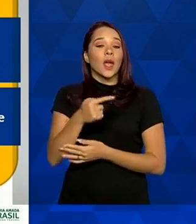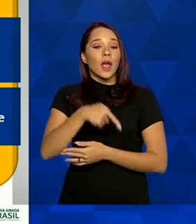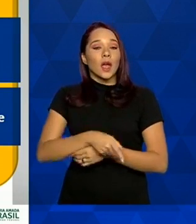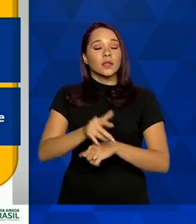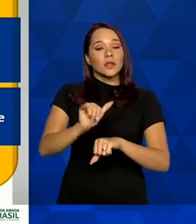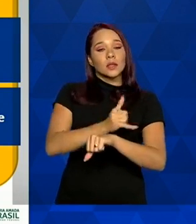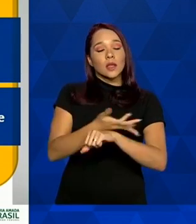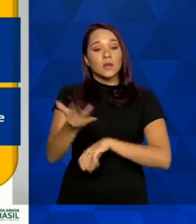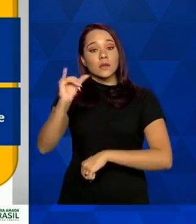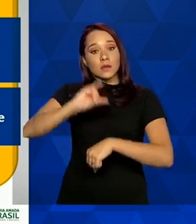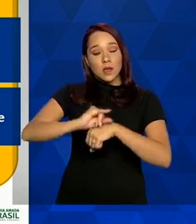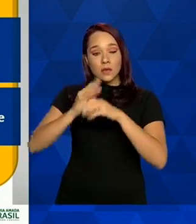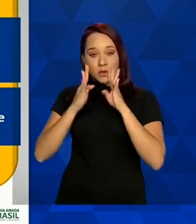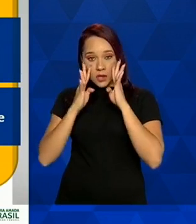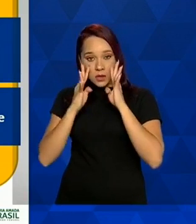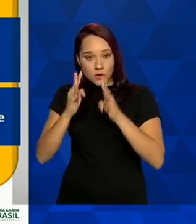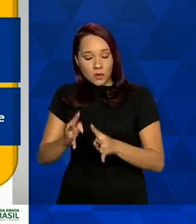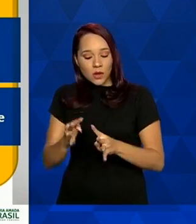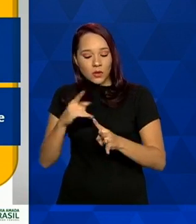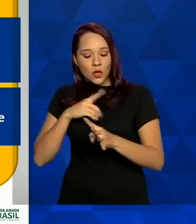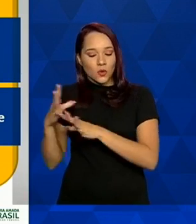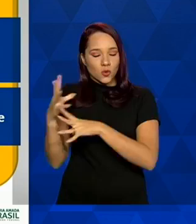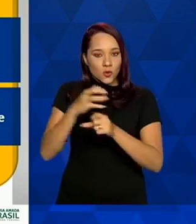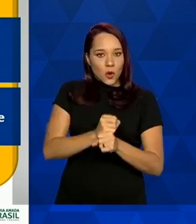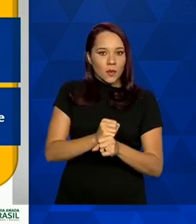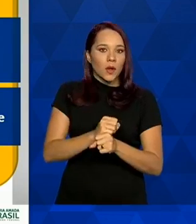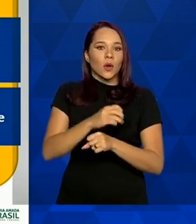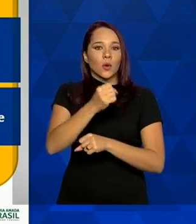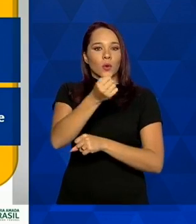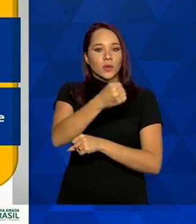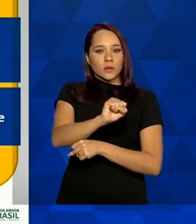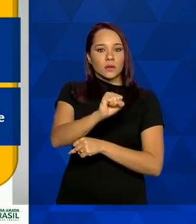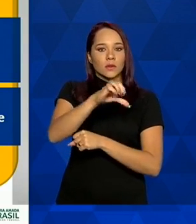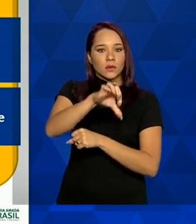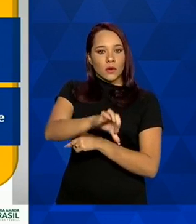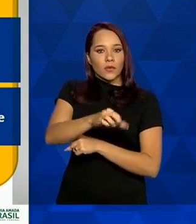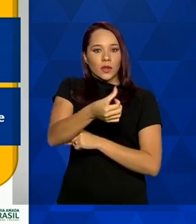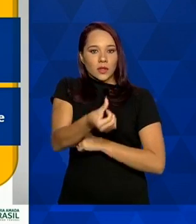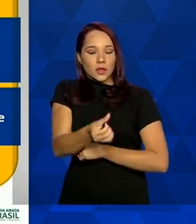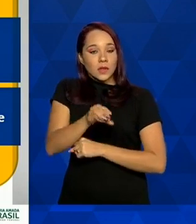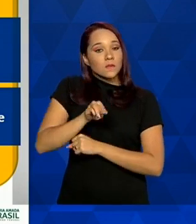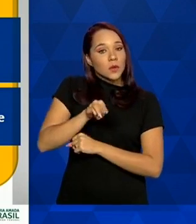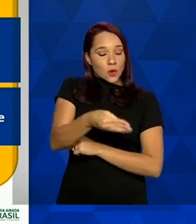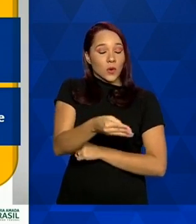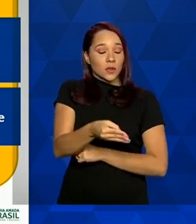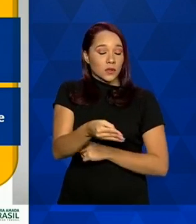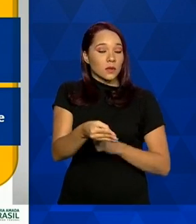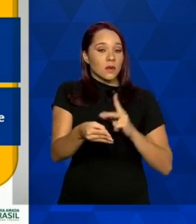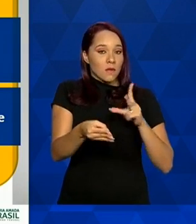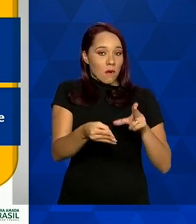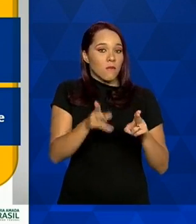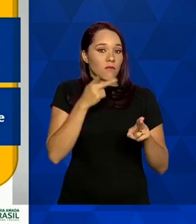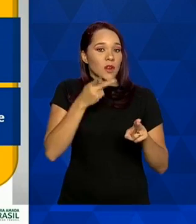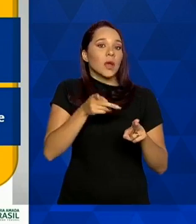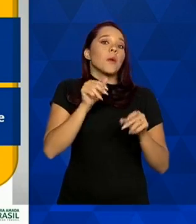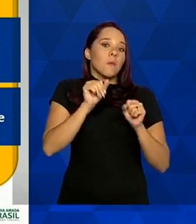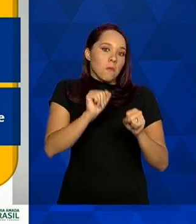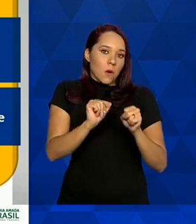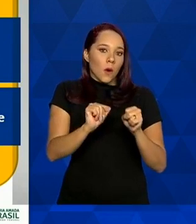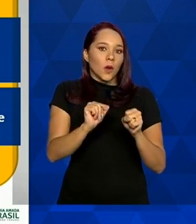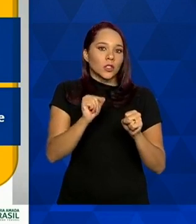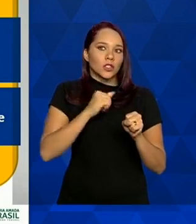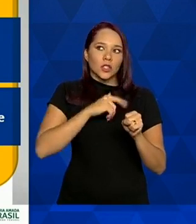centro de atendimento tem um orçamento total de 896 milhões e, como eu falei, pode contemplar